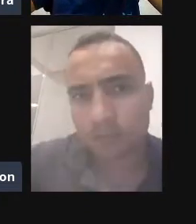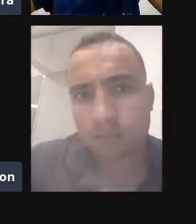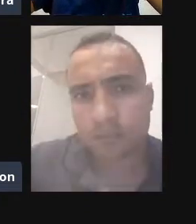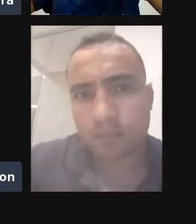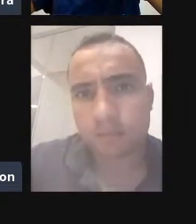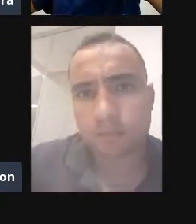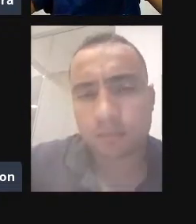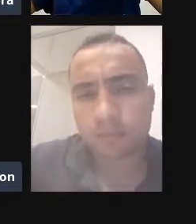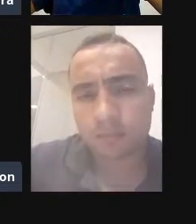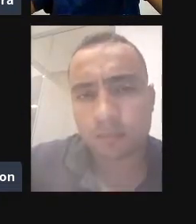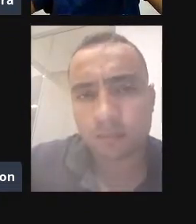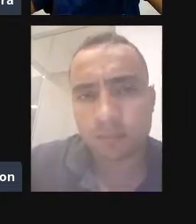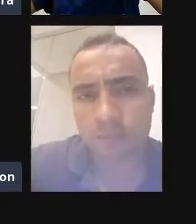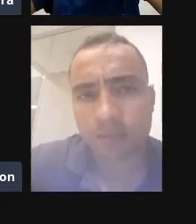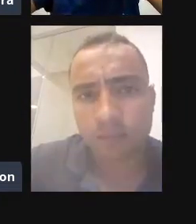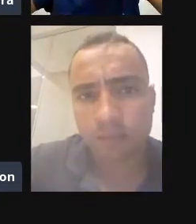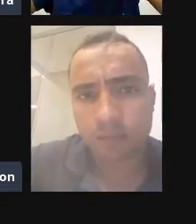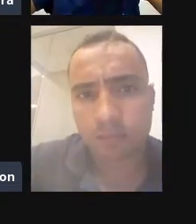Natália, microfone.